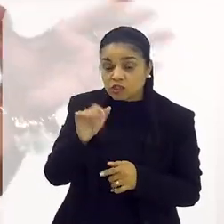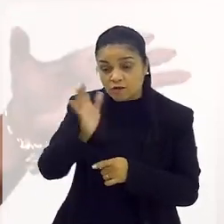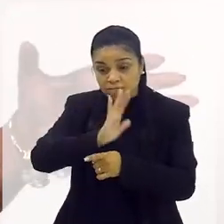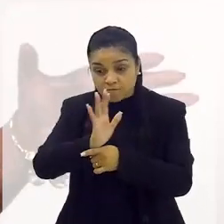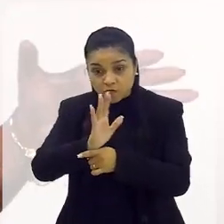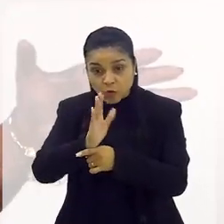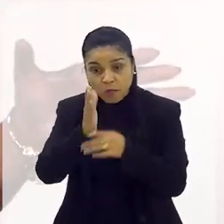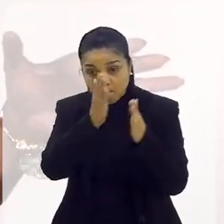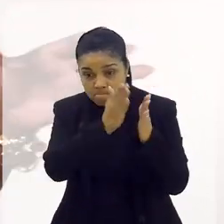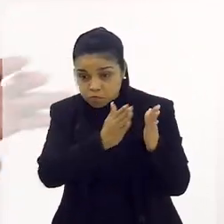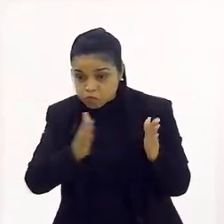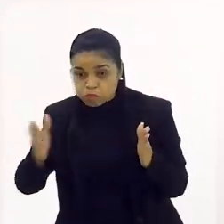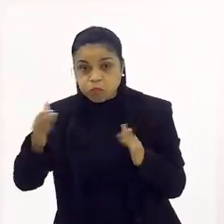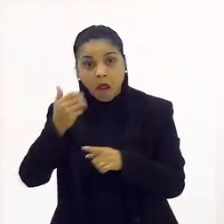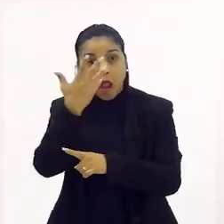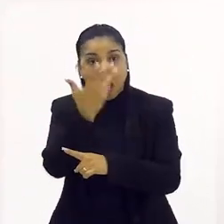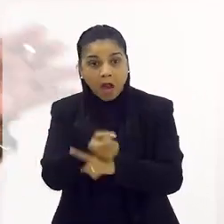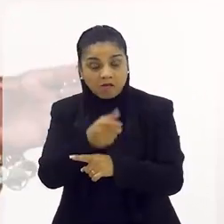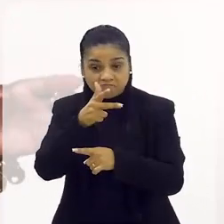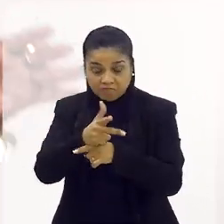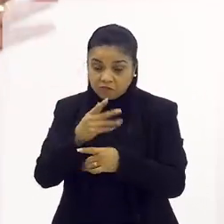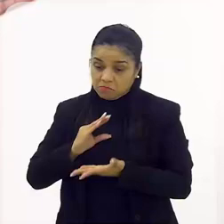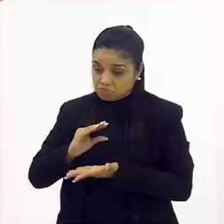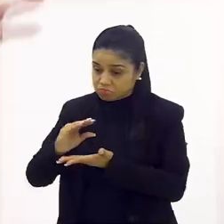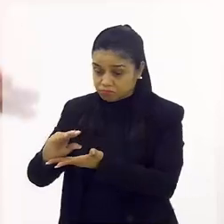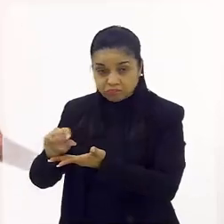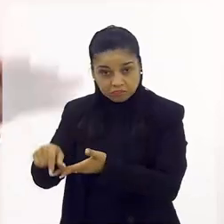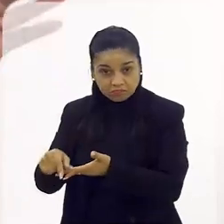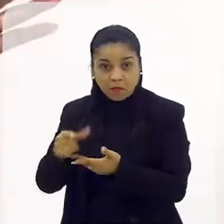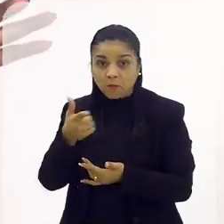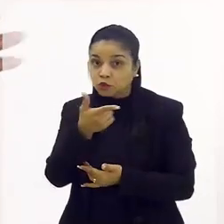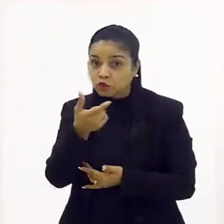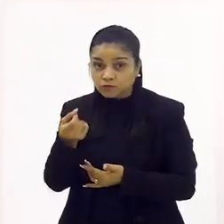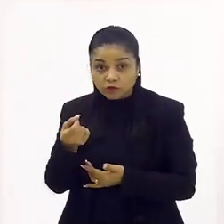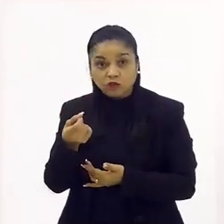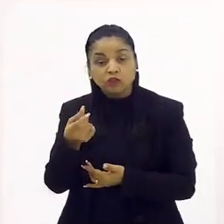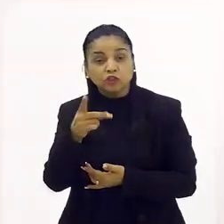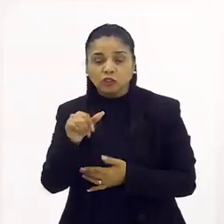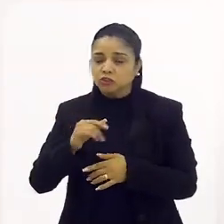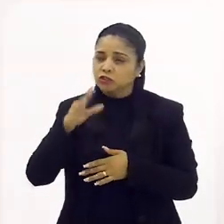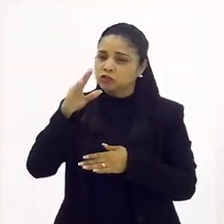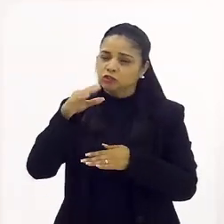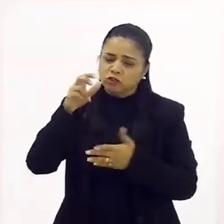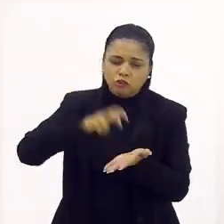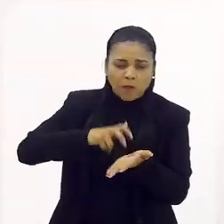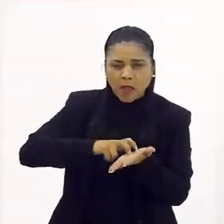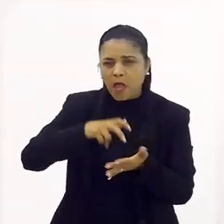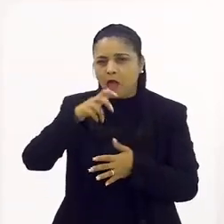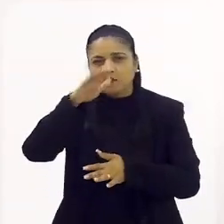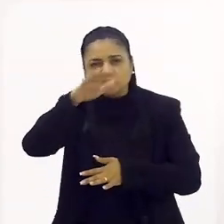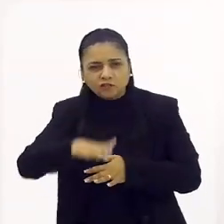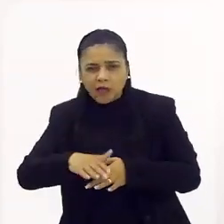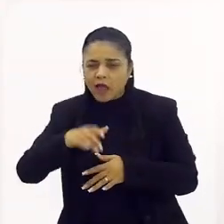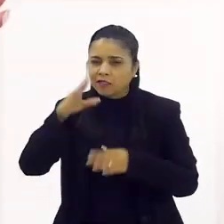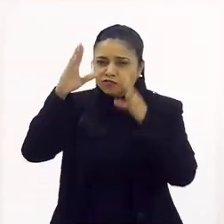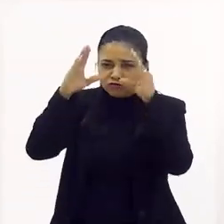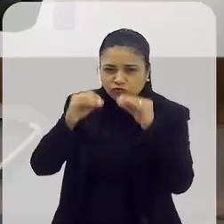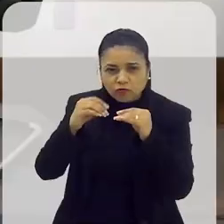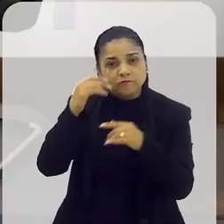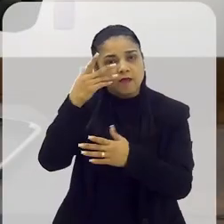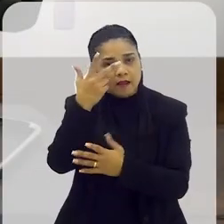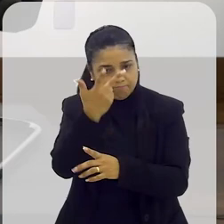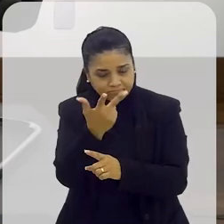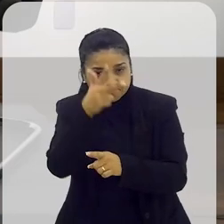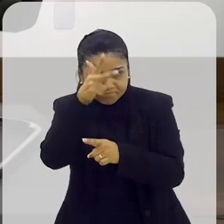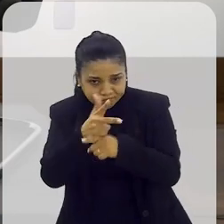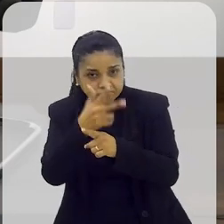gravar esse filme todo. E você vai ganhar por empreitada e vai ter que ir. Você vai gravar de noite, dia, de tarde? Não